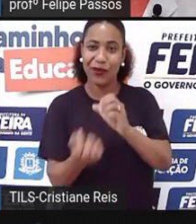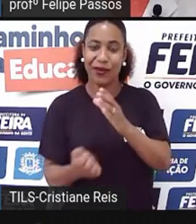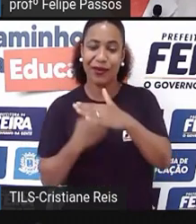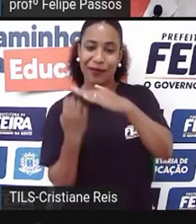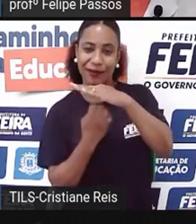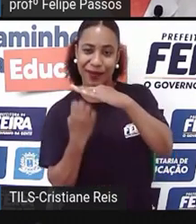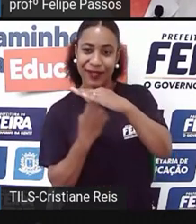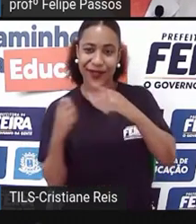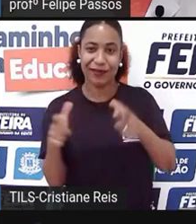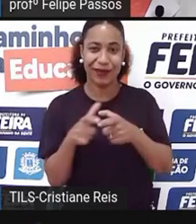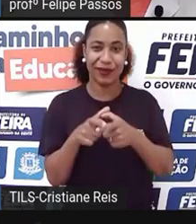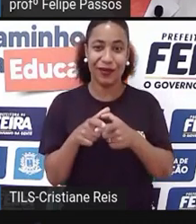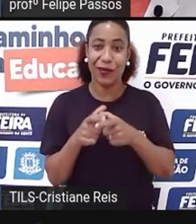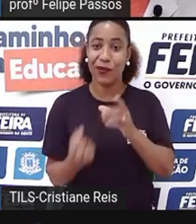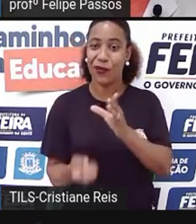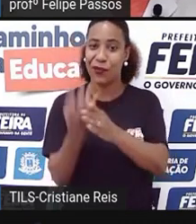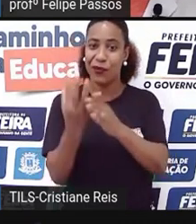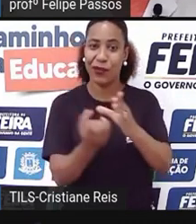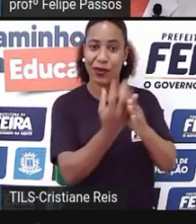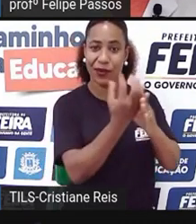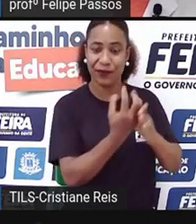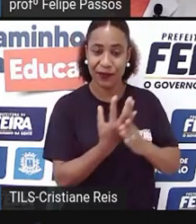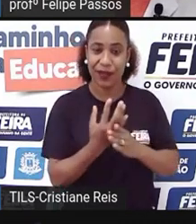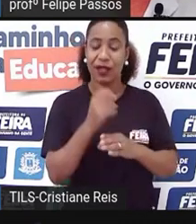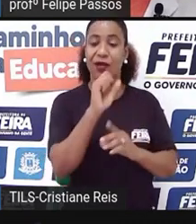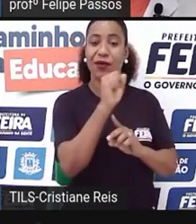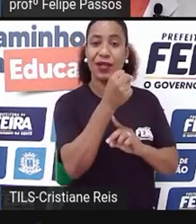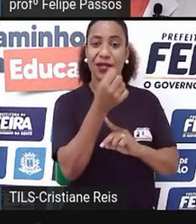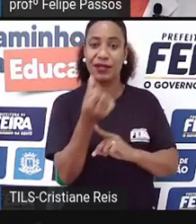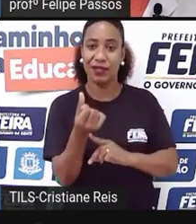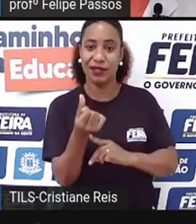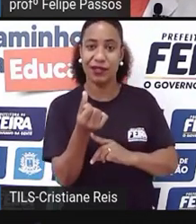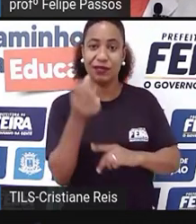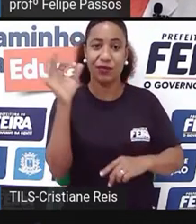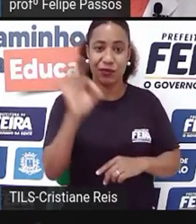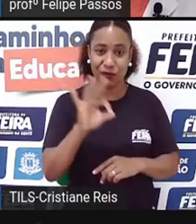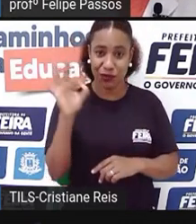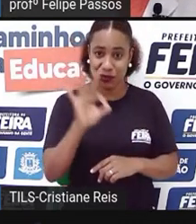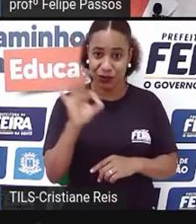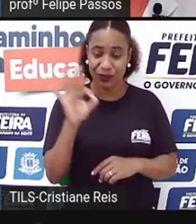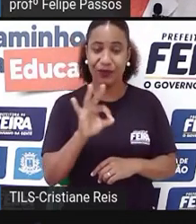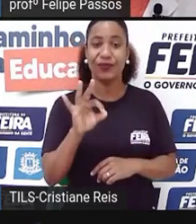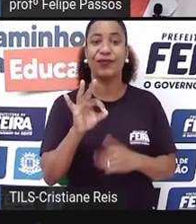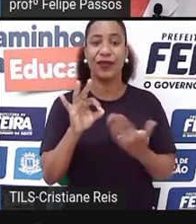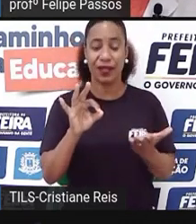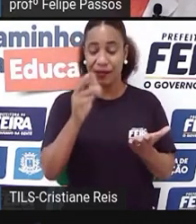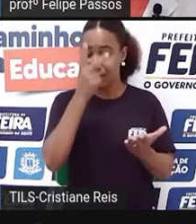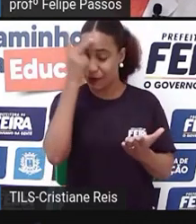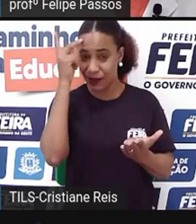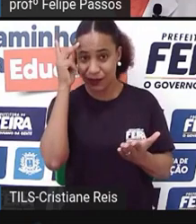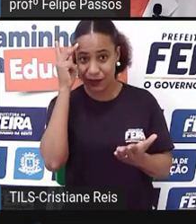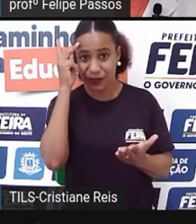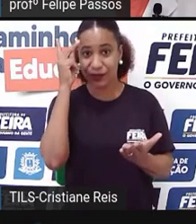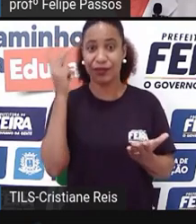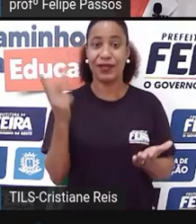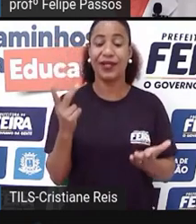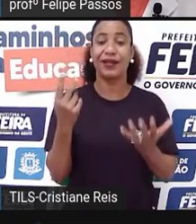que 86% dessas empresas, elas advêm de pessoas que buscaram a sua